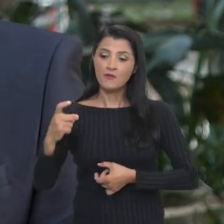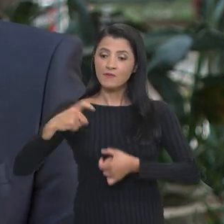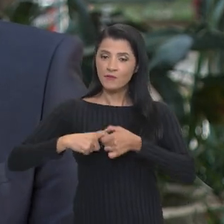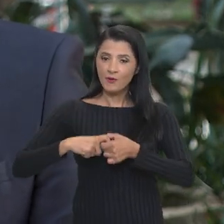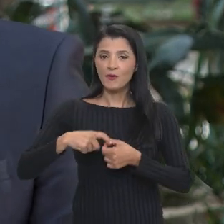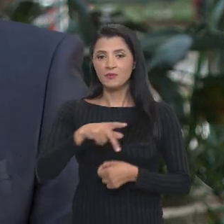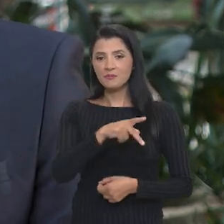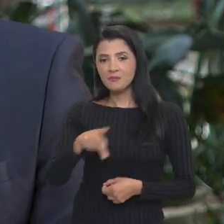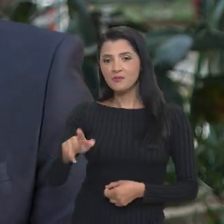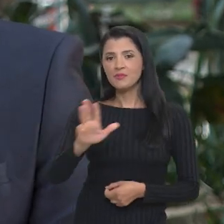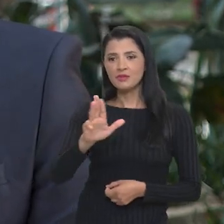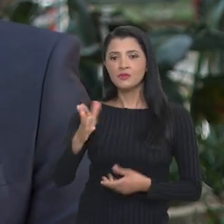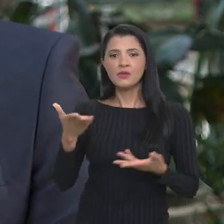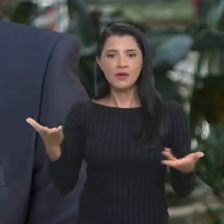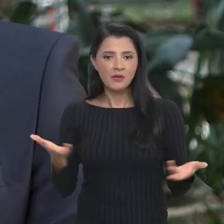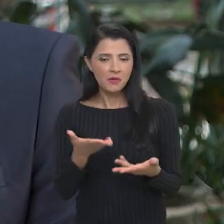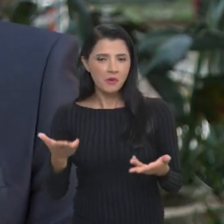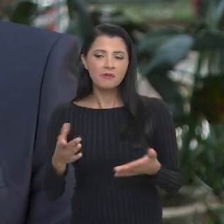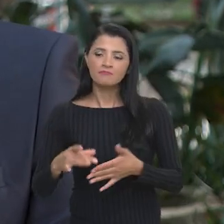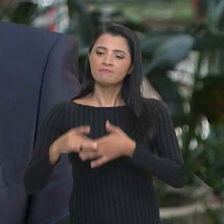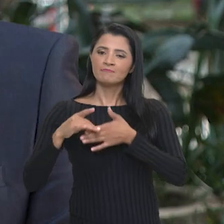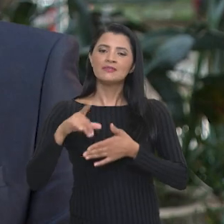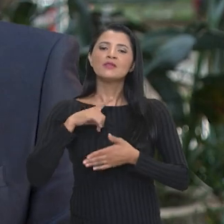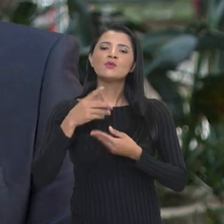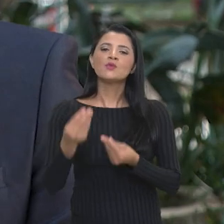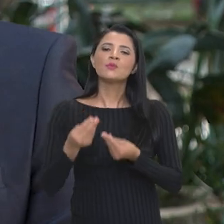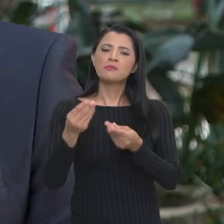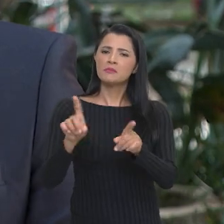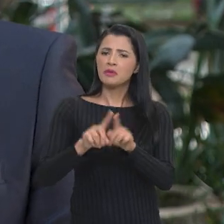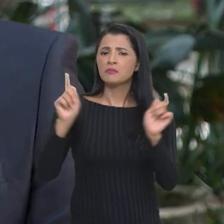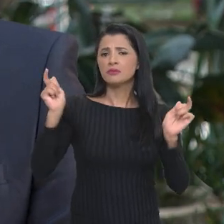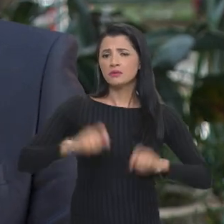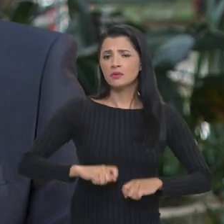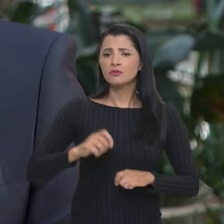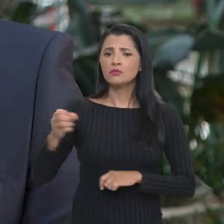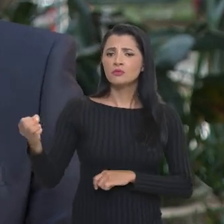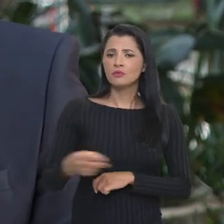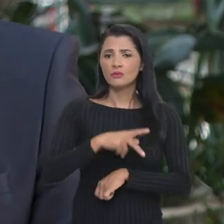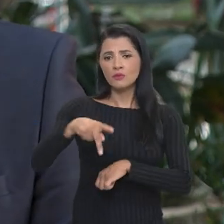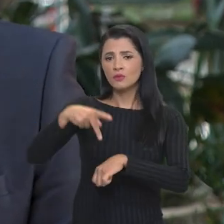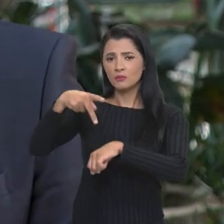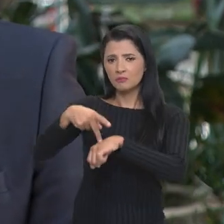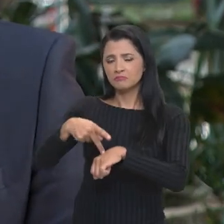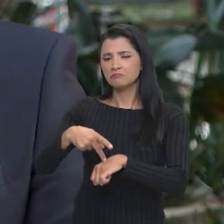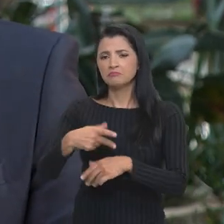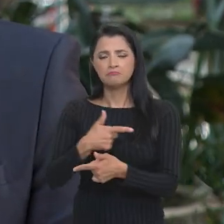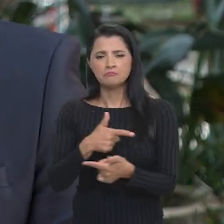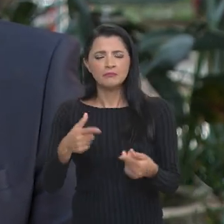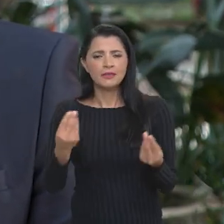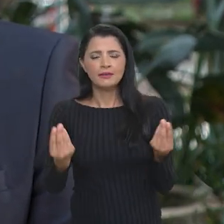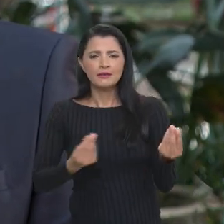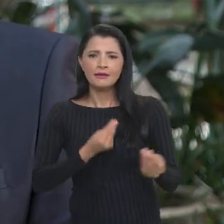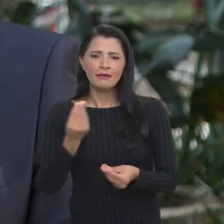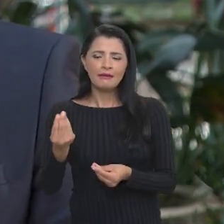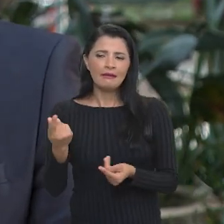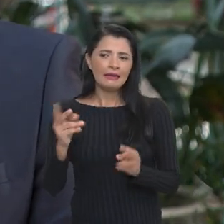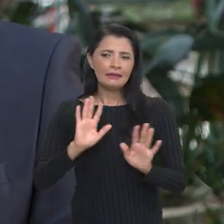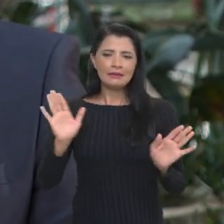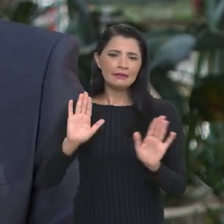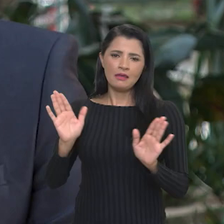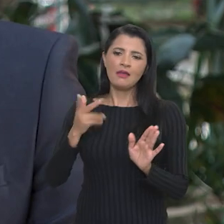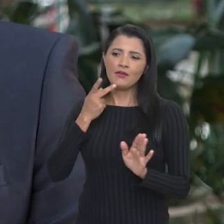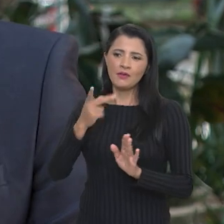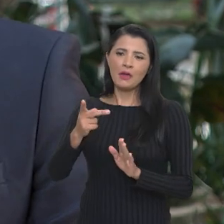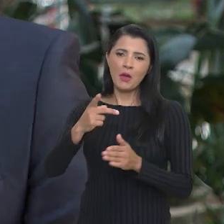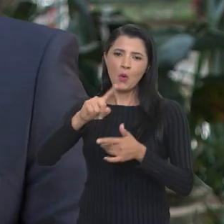consigo também essa possibilidade de um novo país, sem desmerecer nada de bom que foi feito no nosso país,